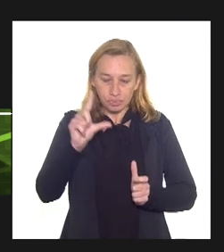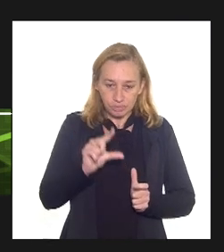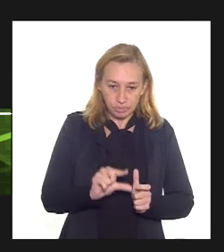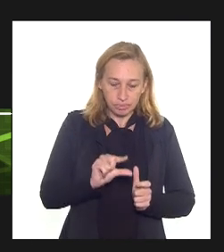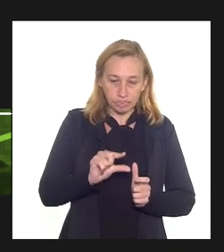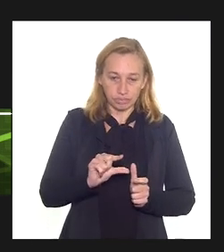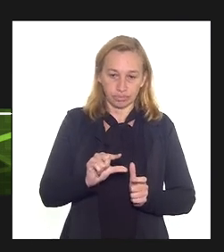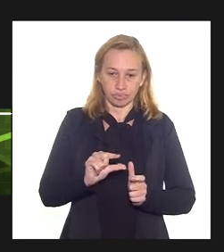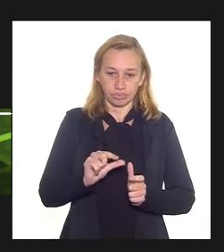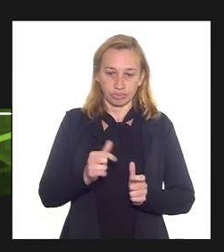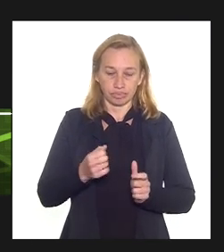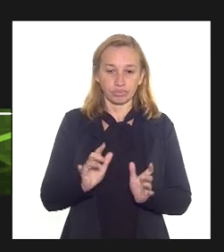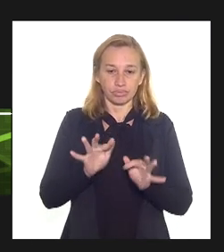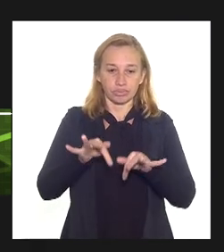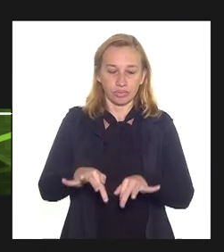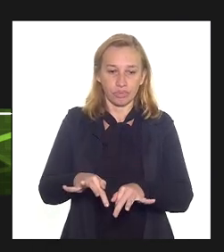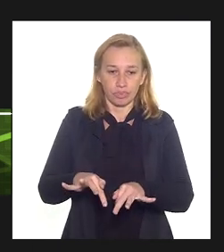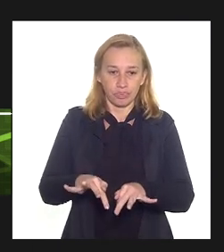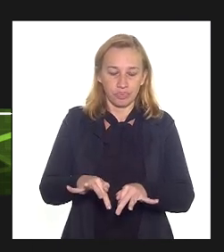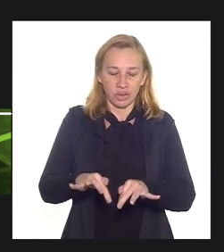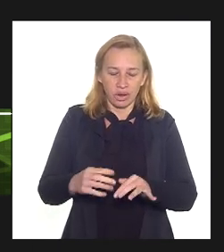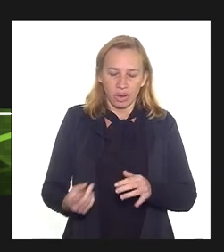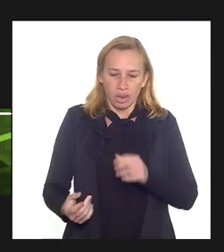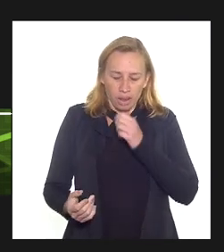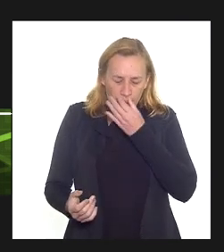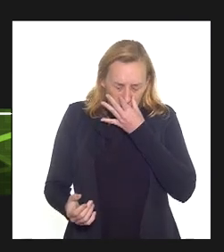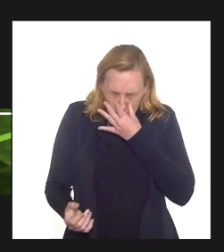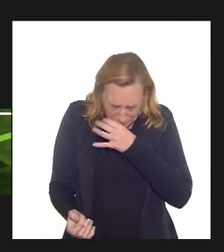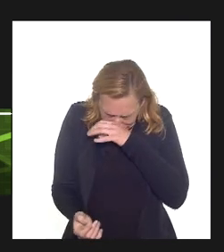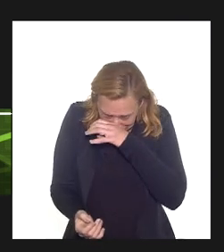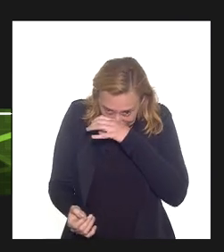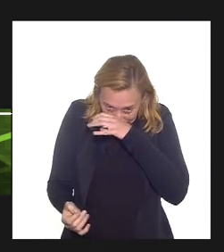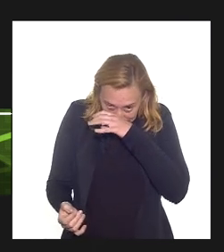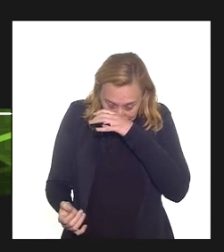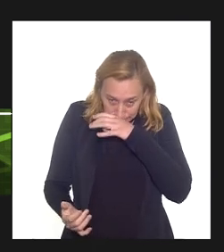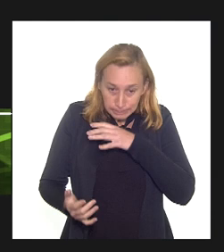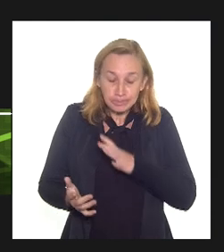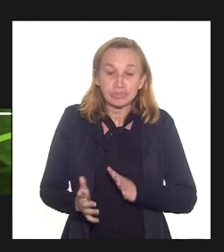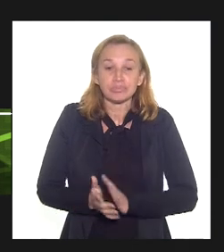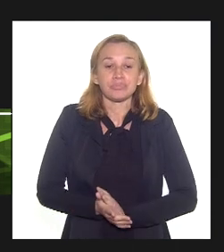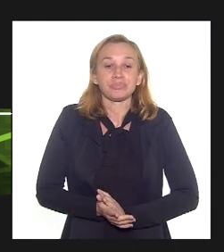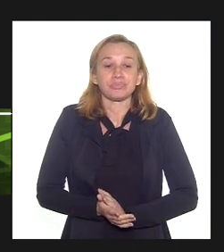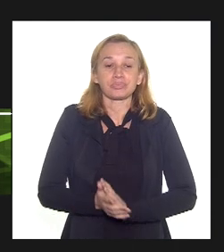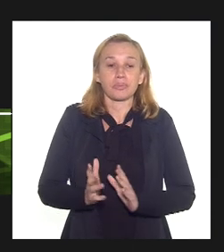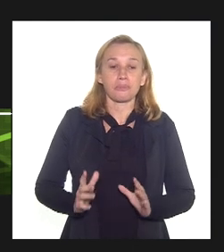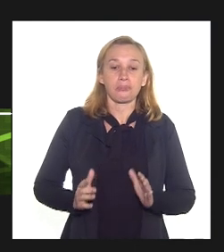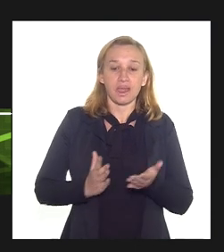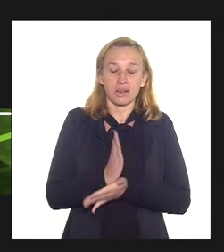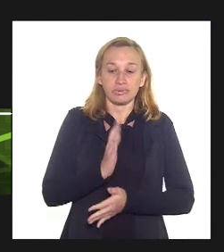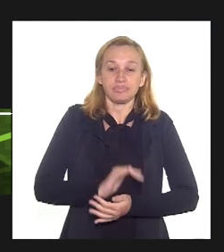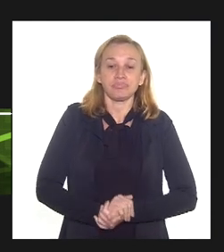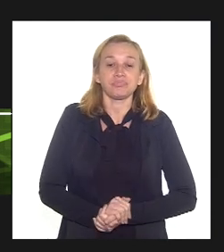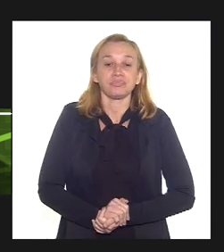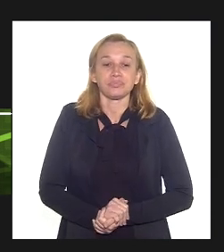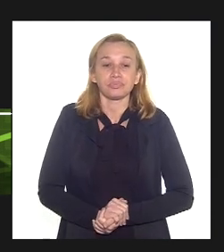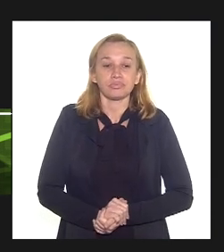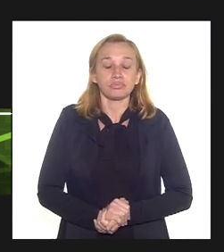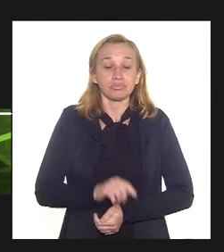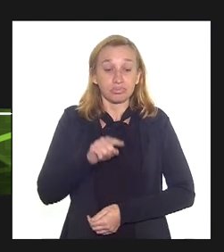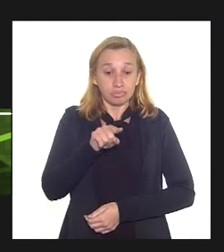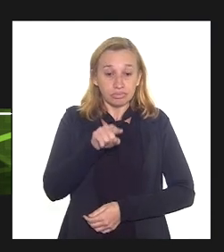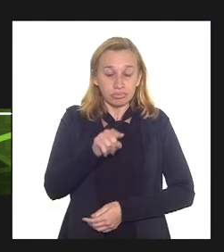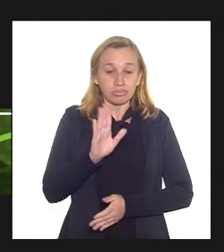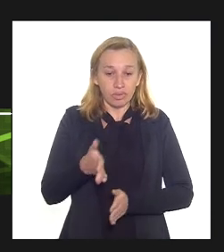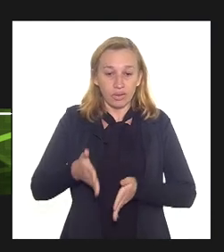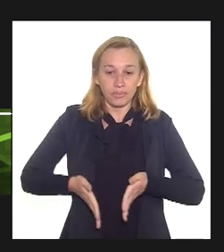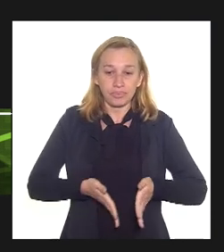considerados para fins de dedução no valor a partir do trimestre subsequente a sua aprovação. Aqui a gente já